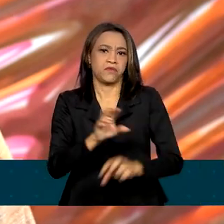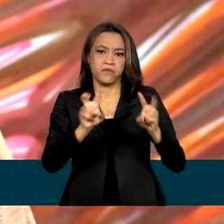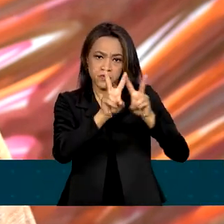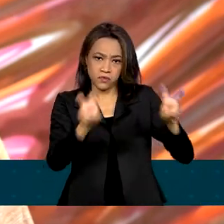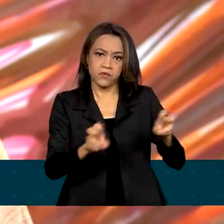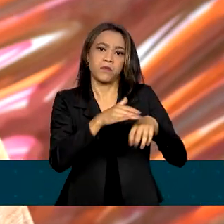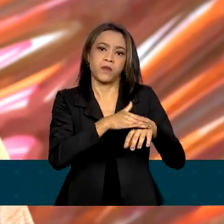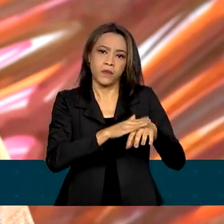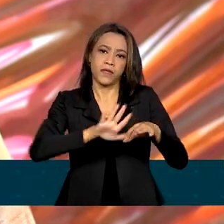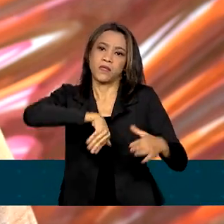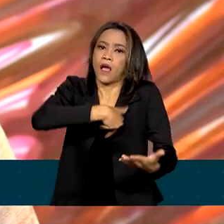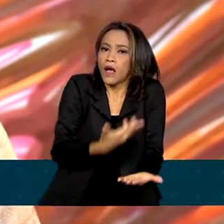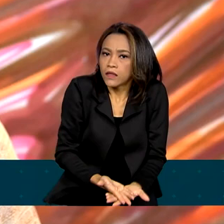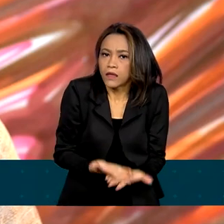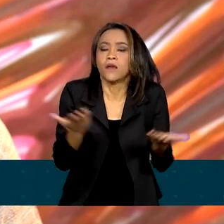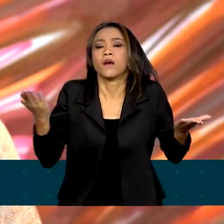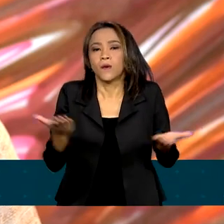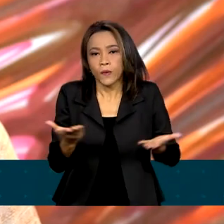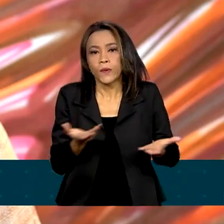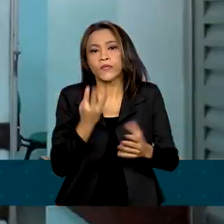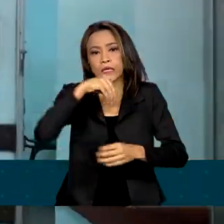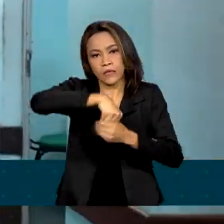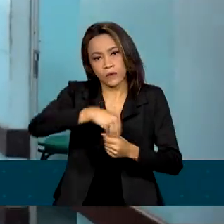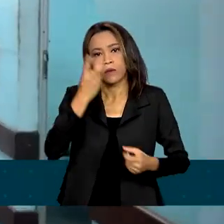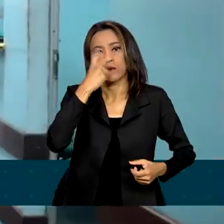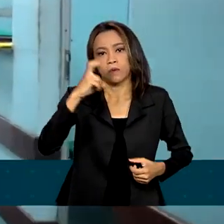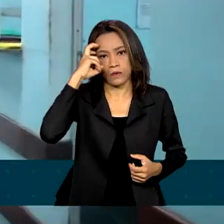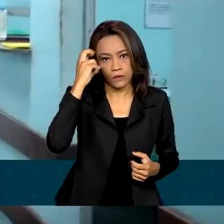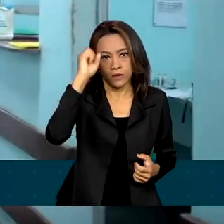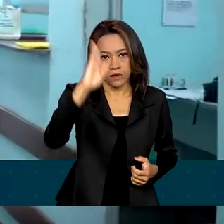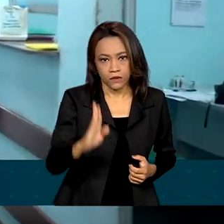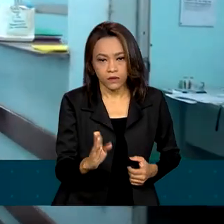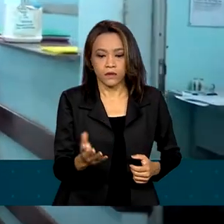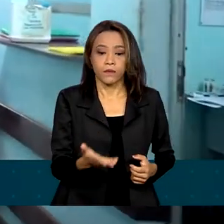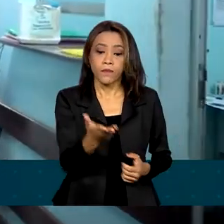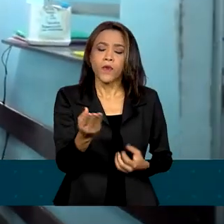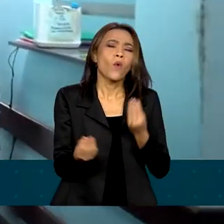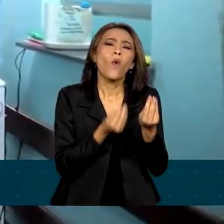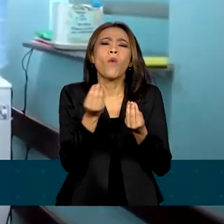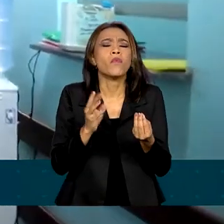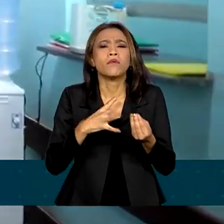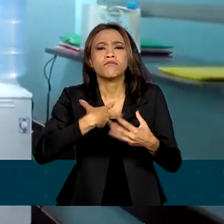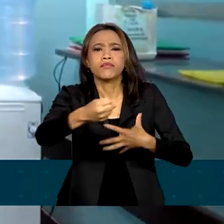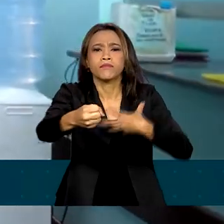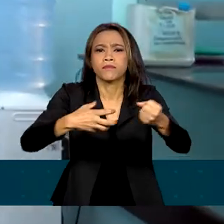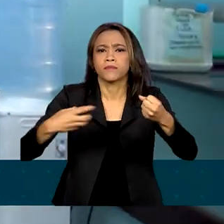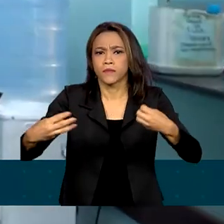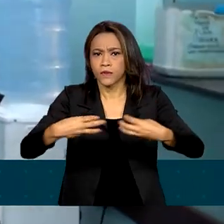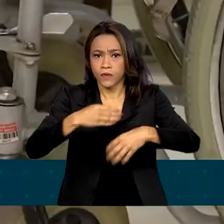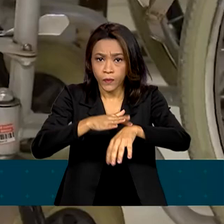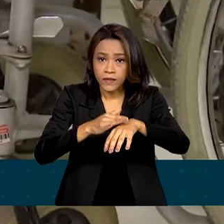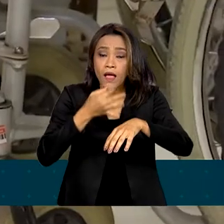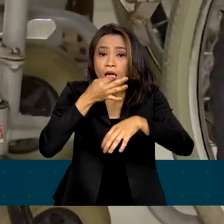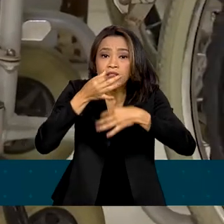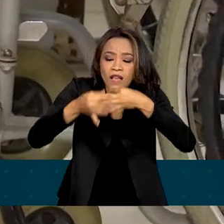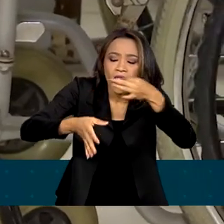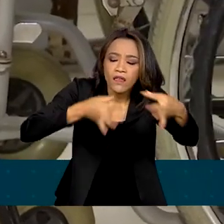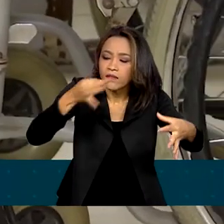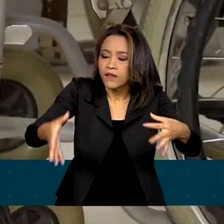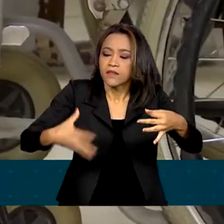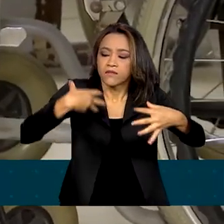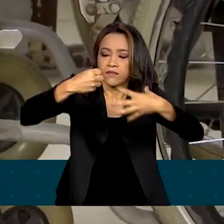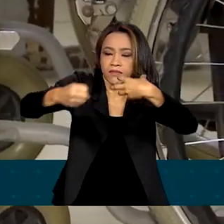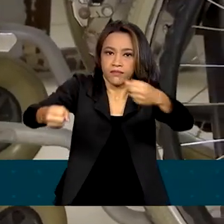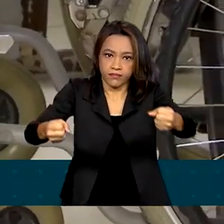que ainda hoje está presente na nossa cultura. A transmissão se dá pela saliva de pessoas não tratadas. E o portador pode levar